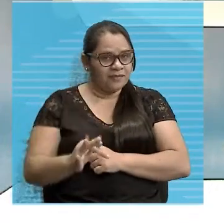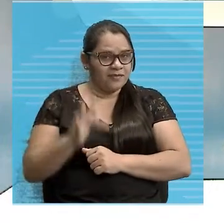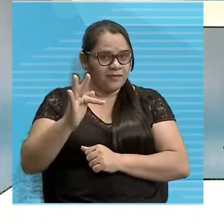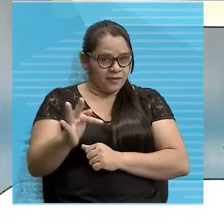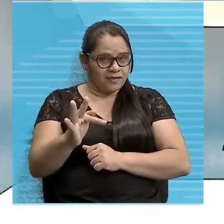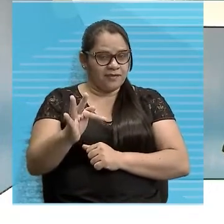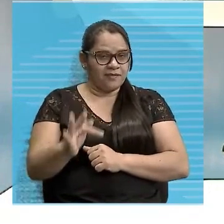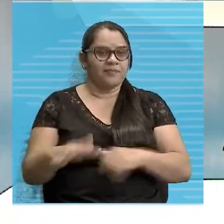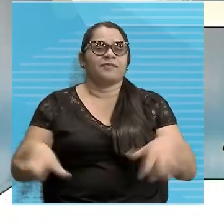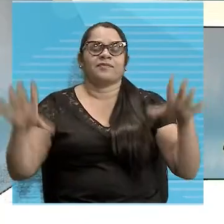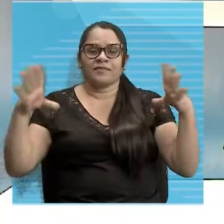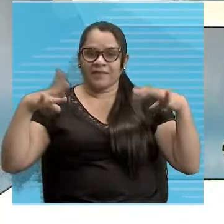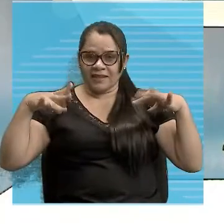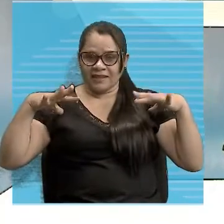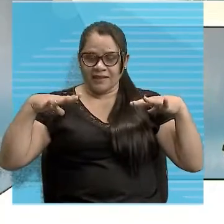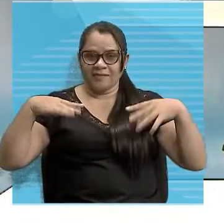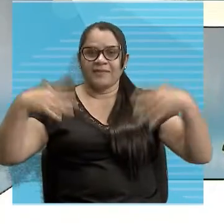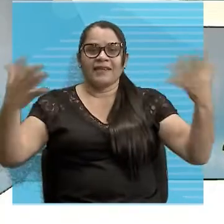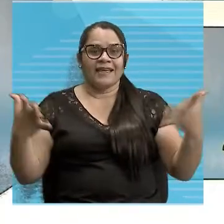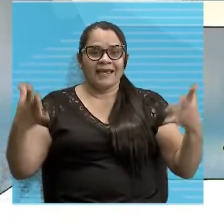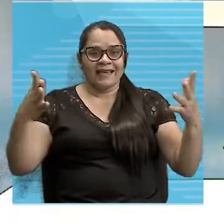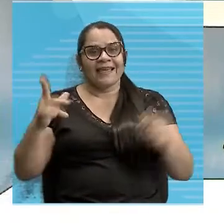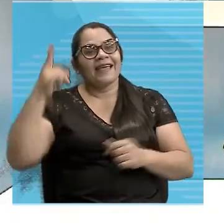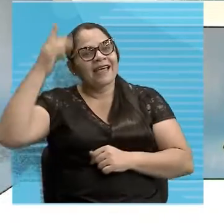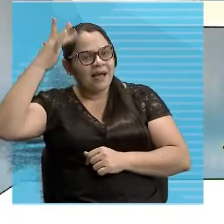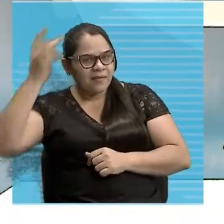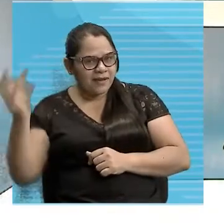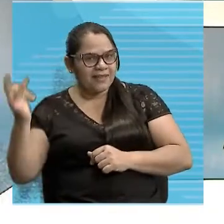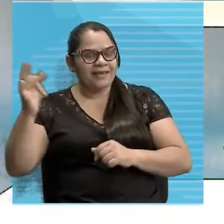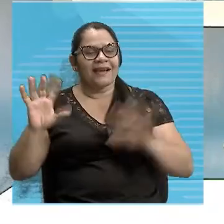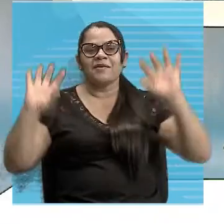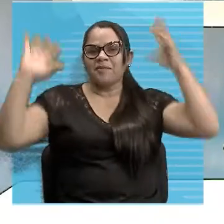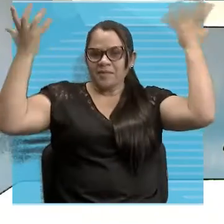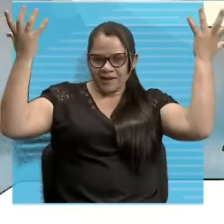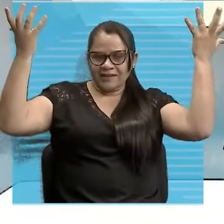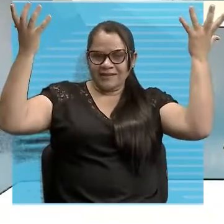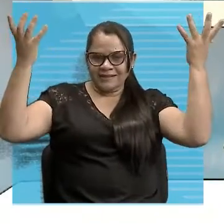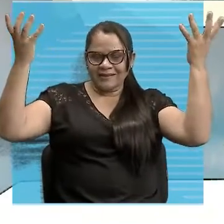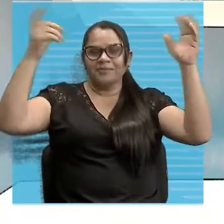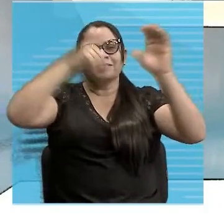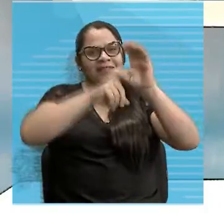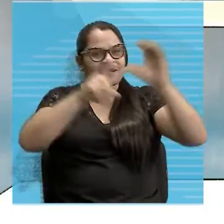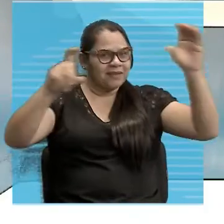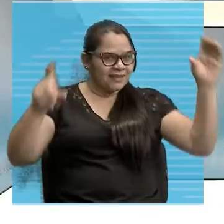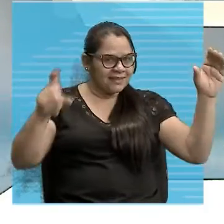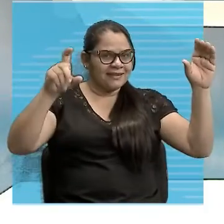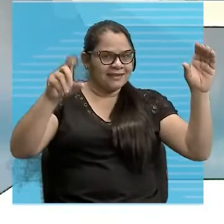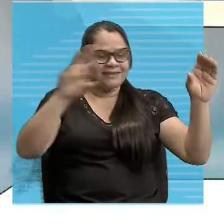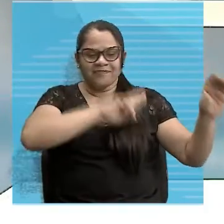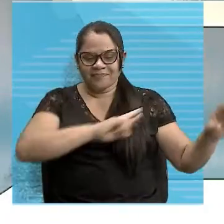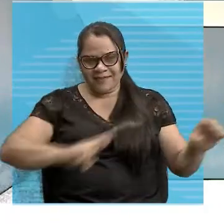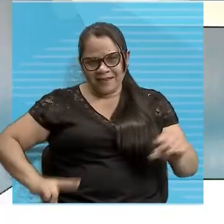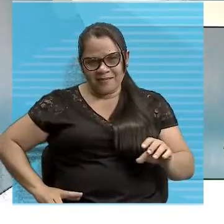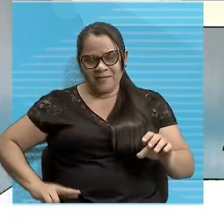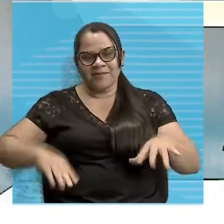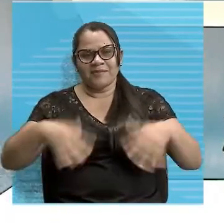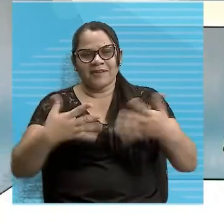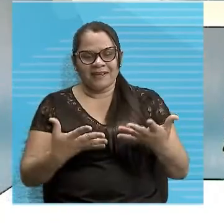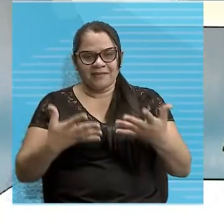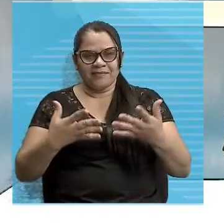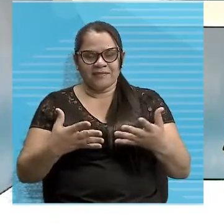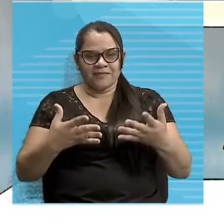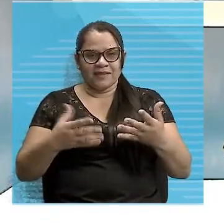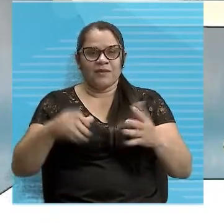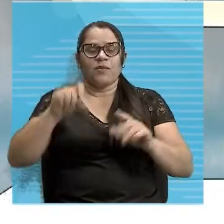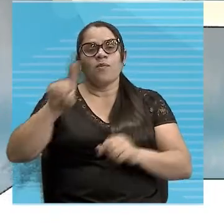comemoração do 7 de setembro, dia da independência da república Um século